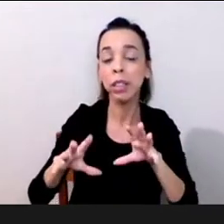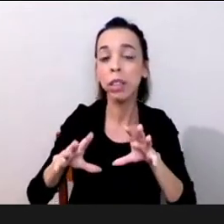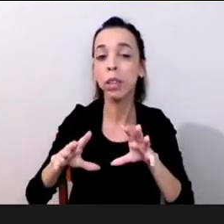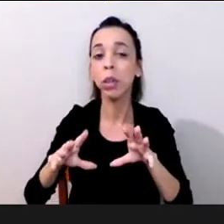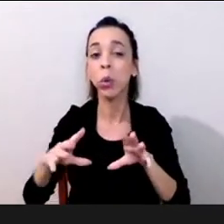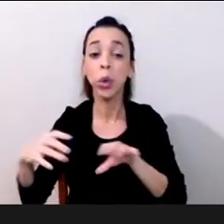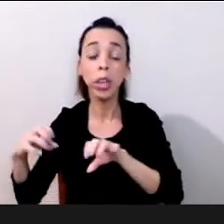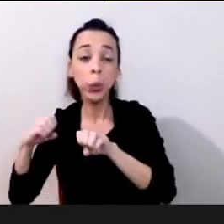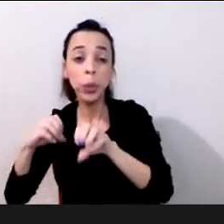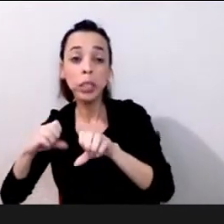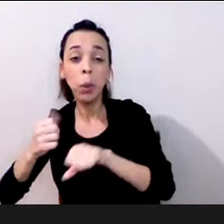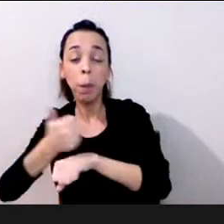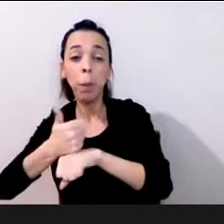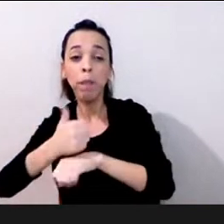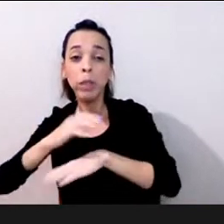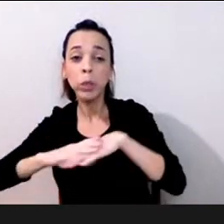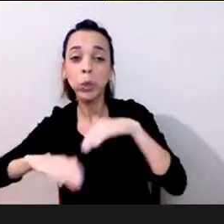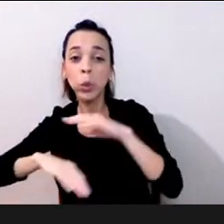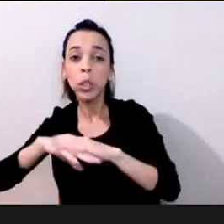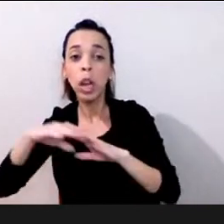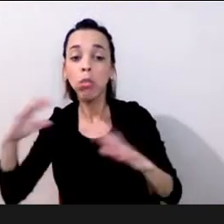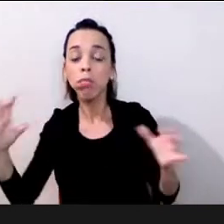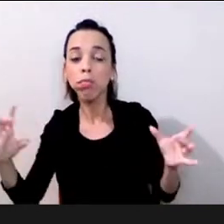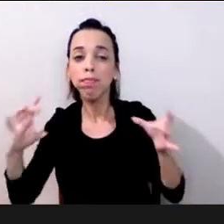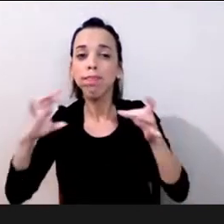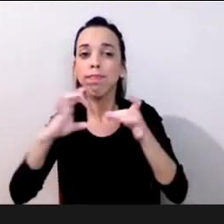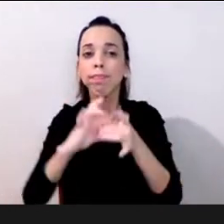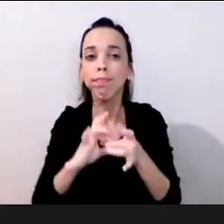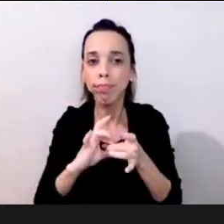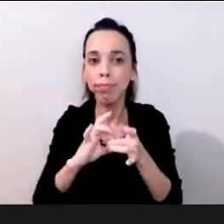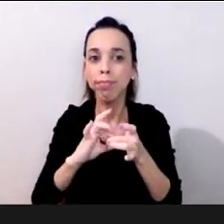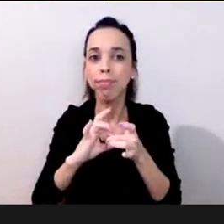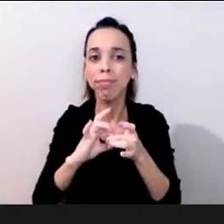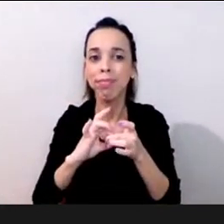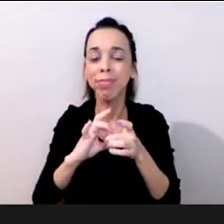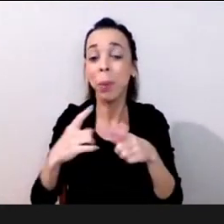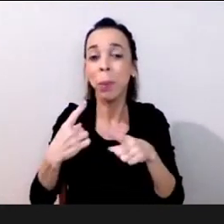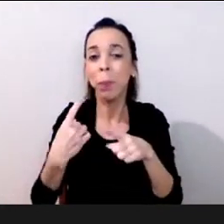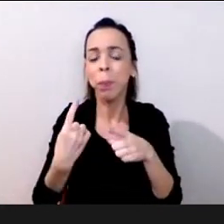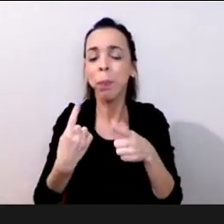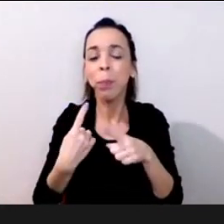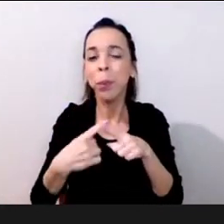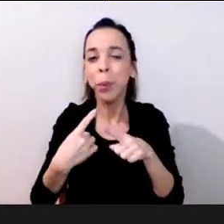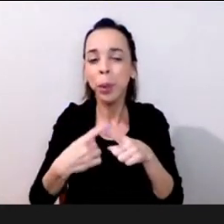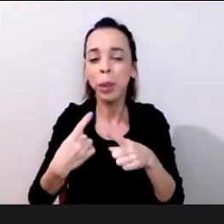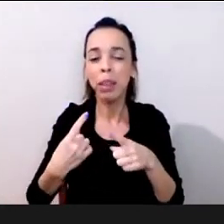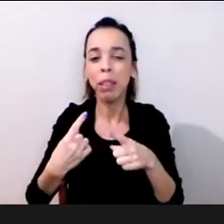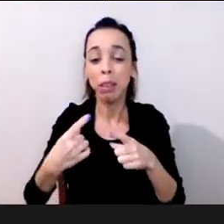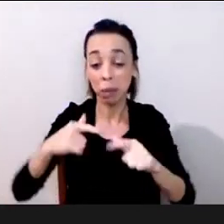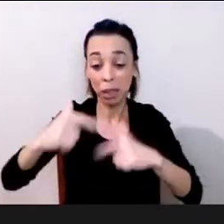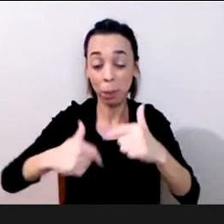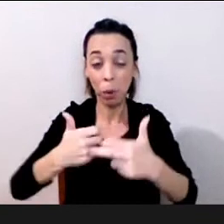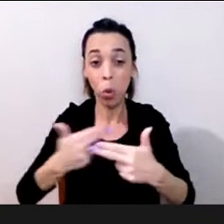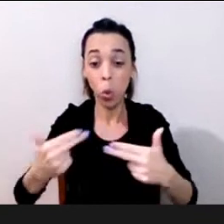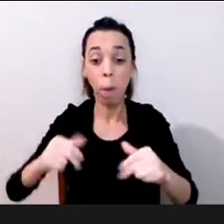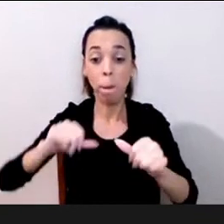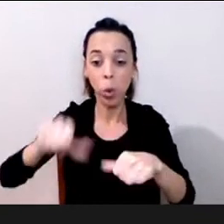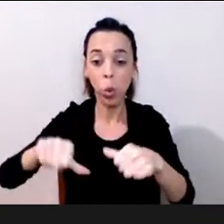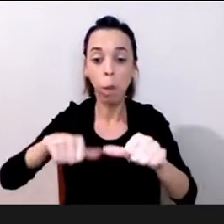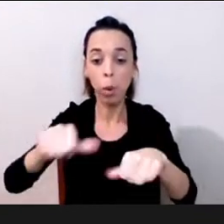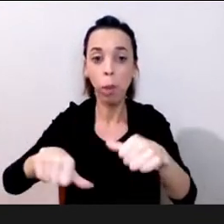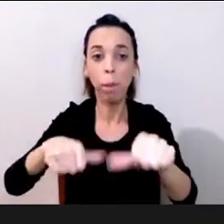diante das transformações exigidas pelo mundo do trabalho então como que a gente foi se constituindo